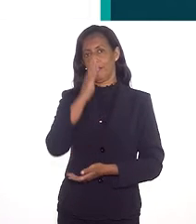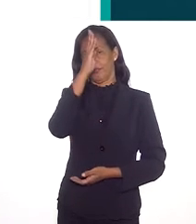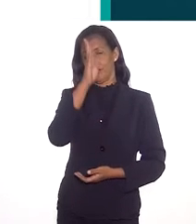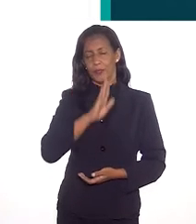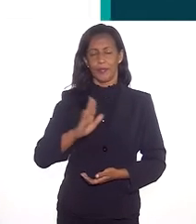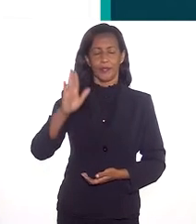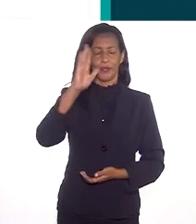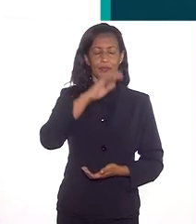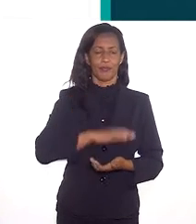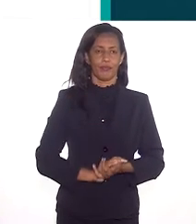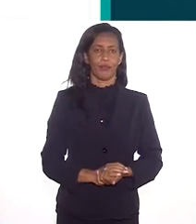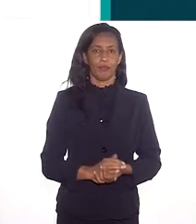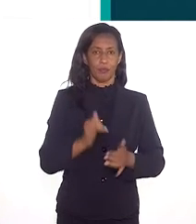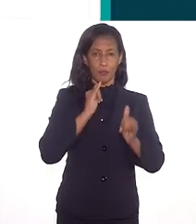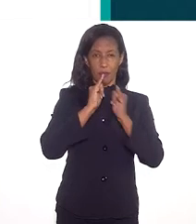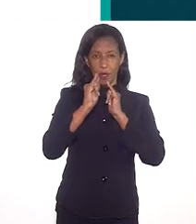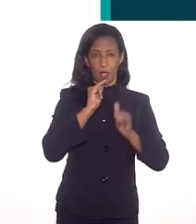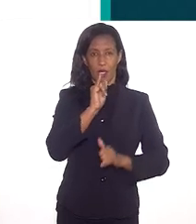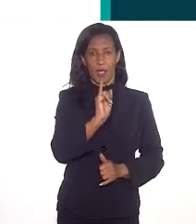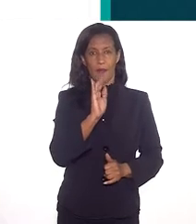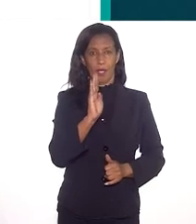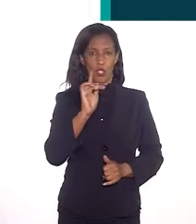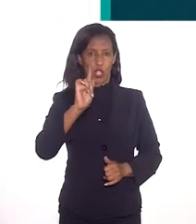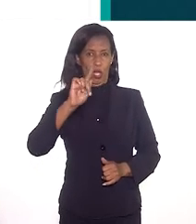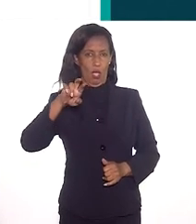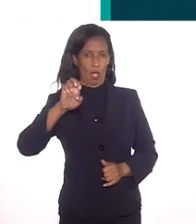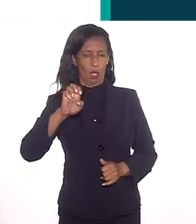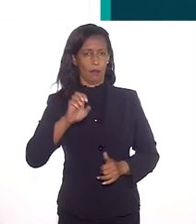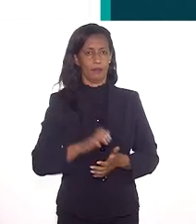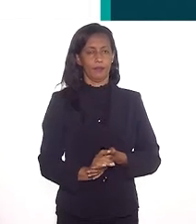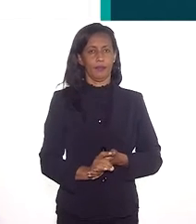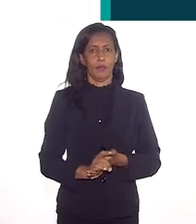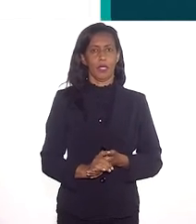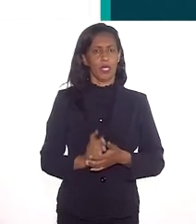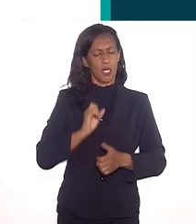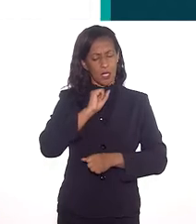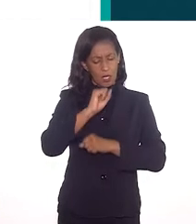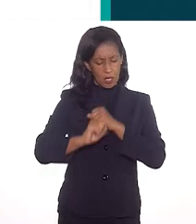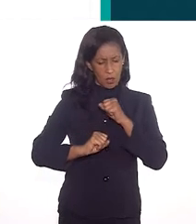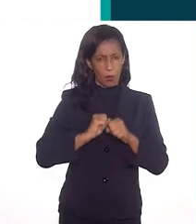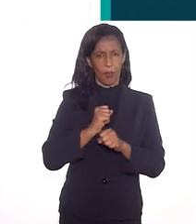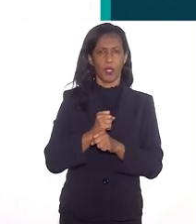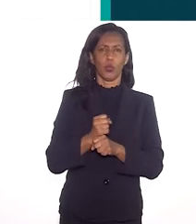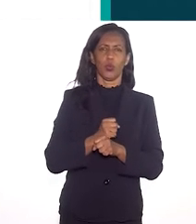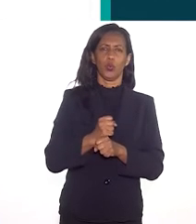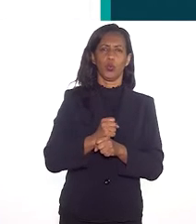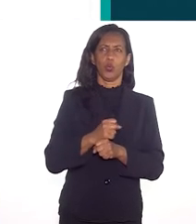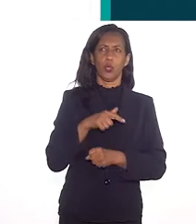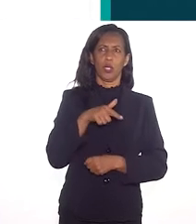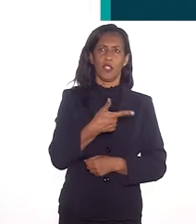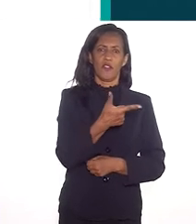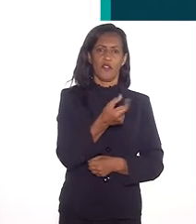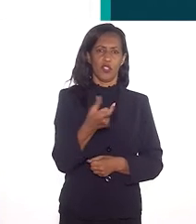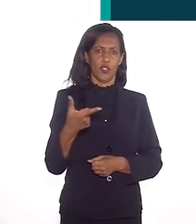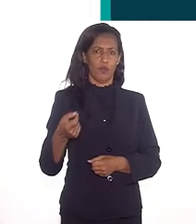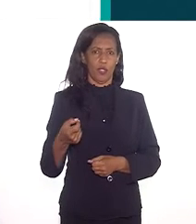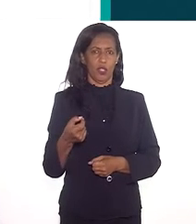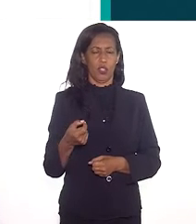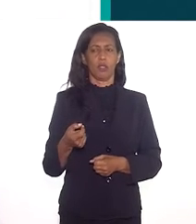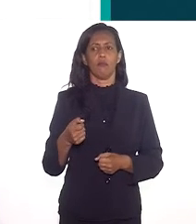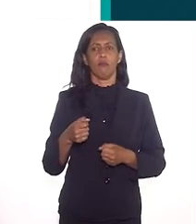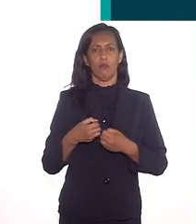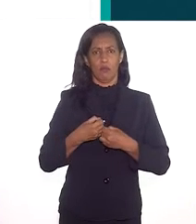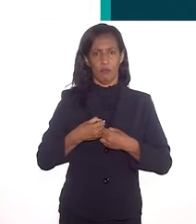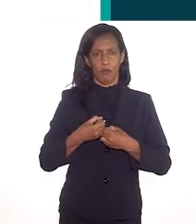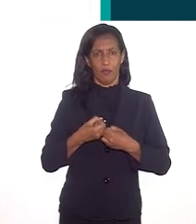Desigualdades Raciais no Brasil, informativo do IBGE. E anualmente, então, em 2020, também no final desse